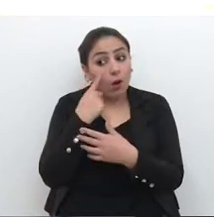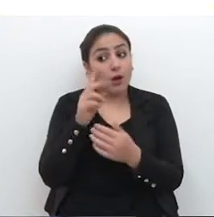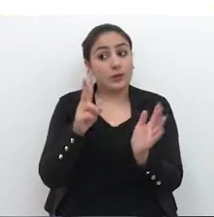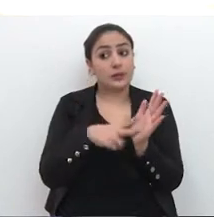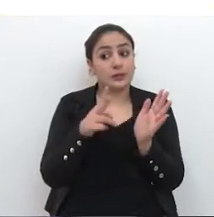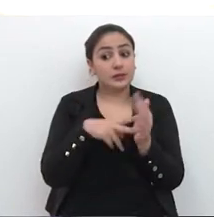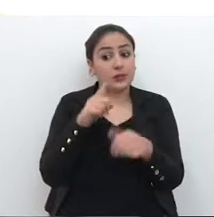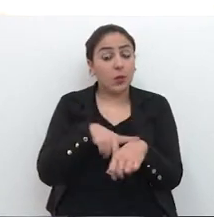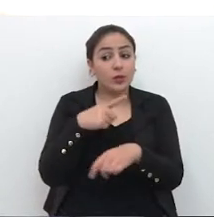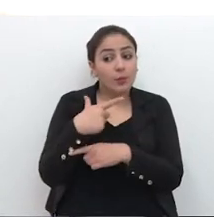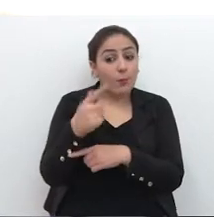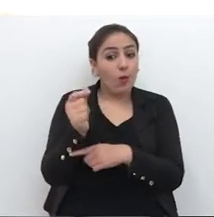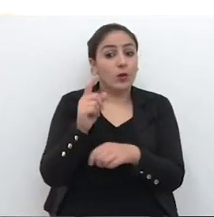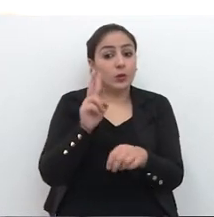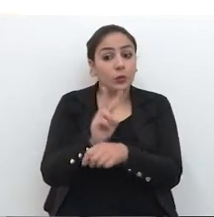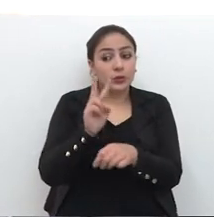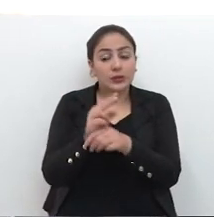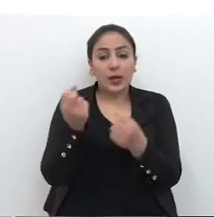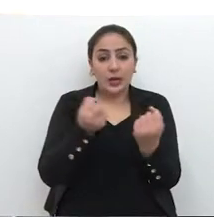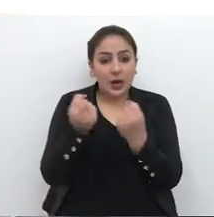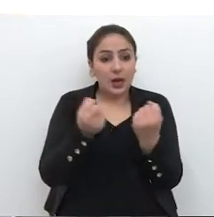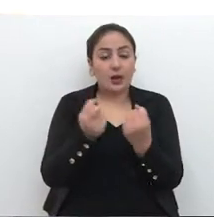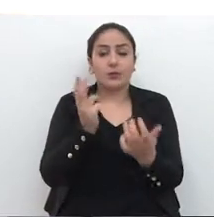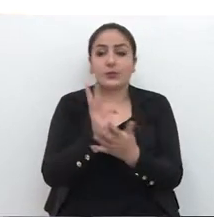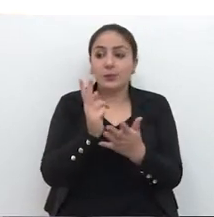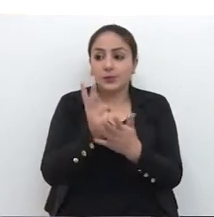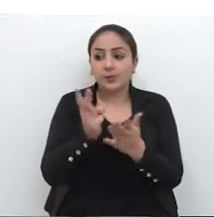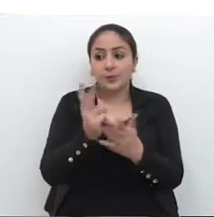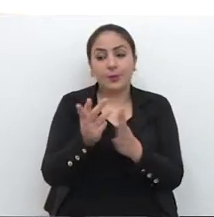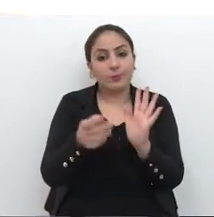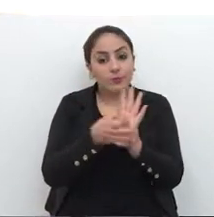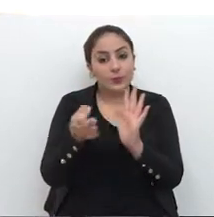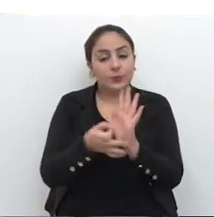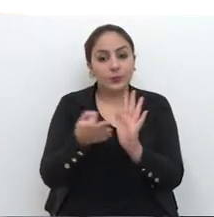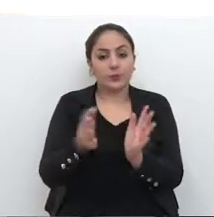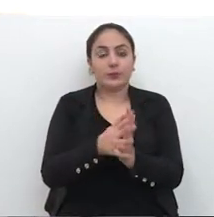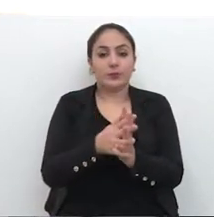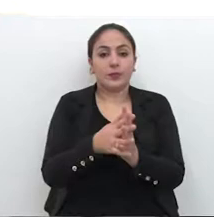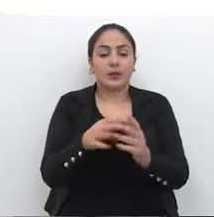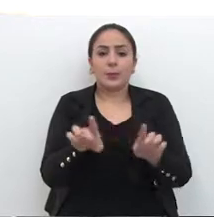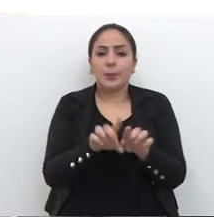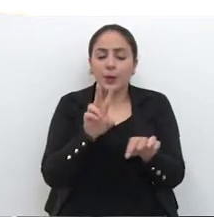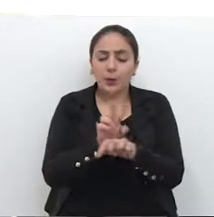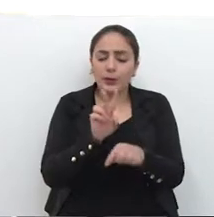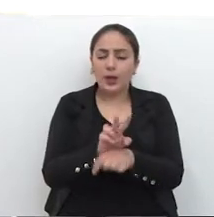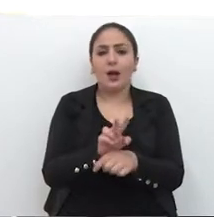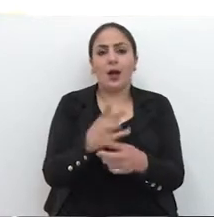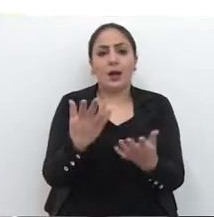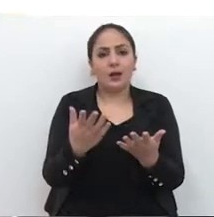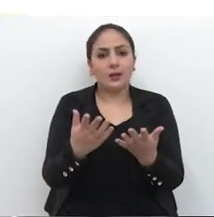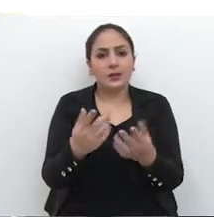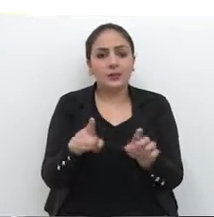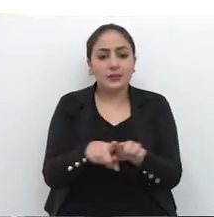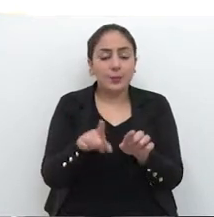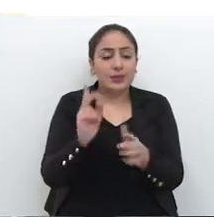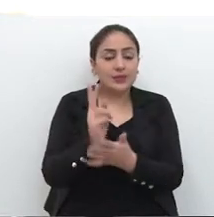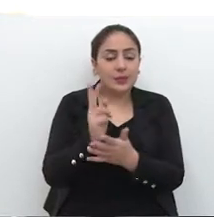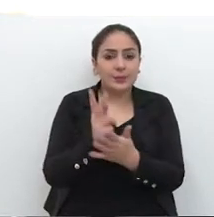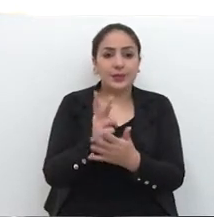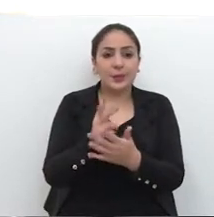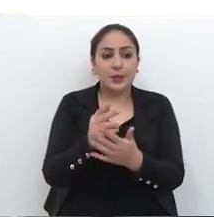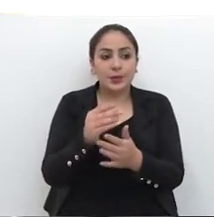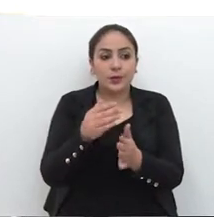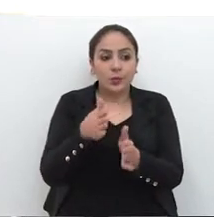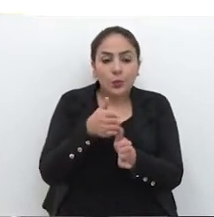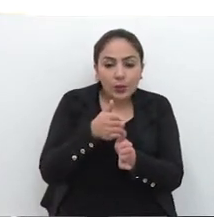coisa, sobre a tensão na hora de sair, por causa dos carros que descem em uma velocidade bem alta. E para ele ter cuidado, para andar